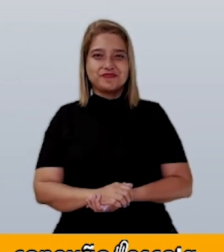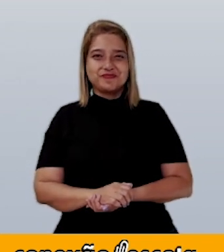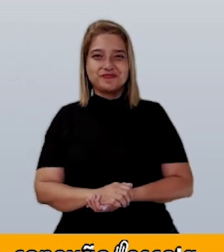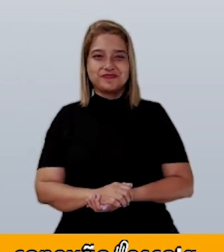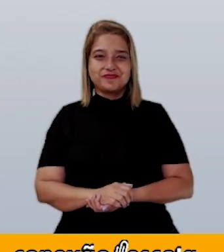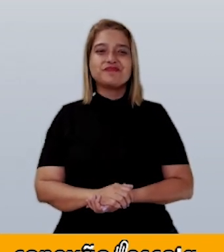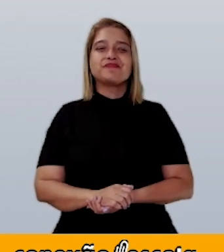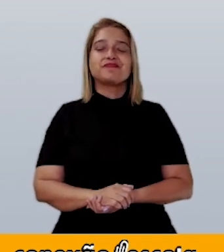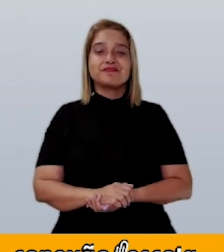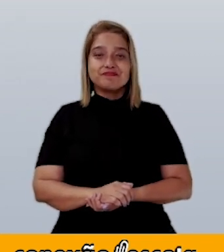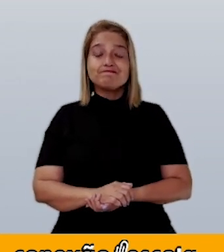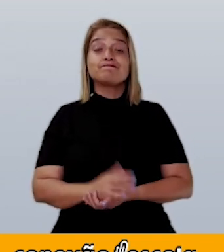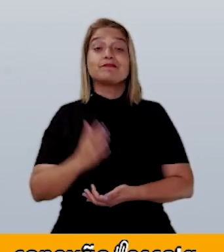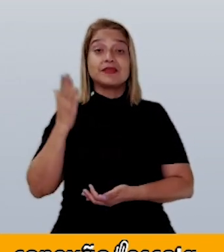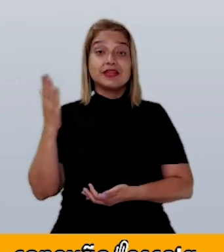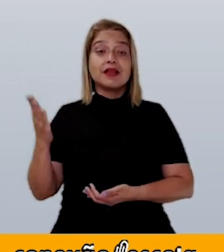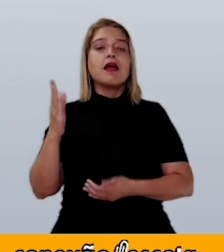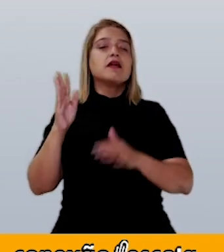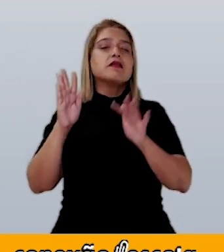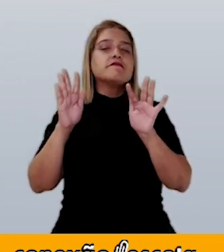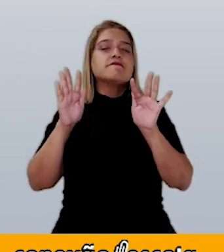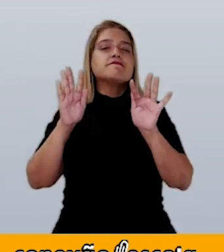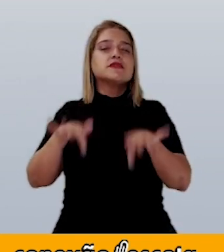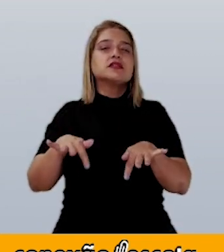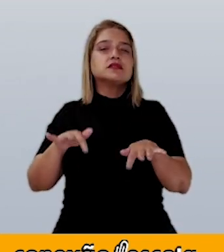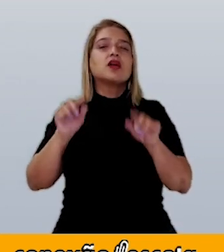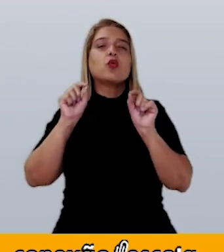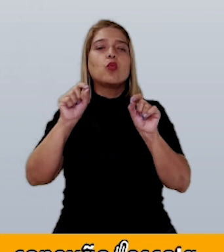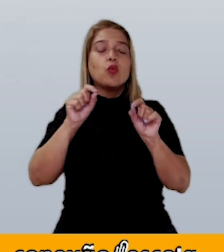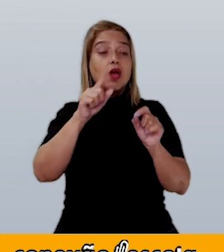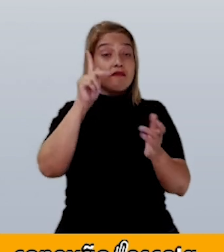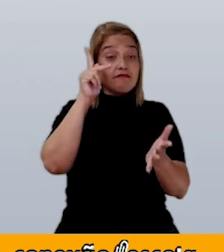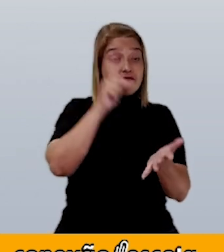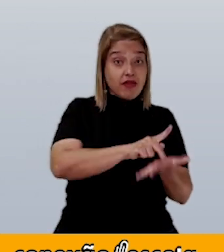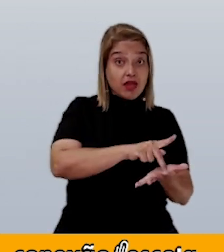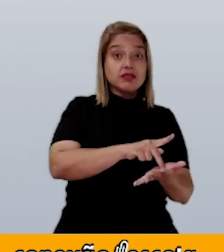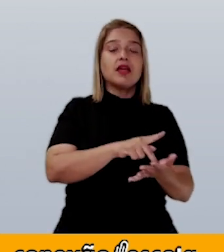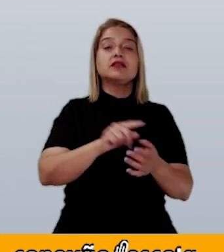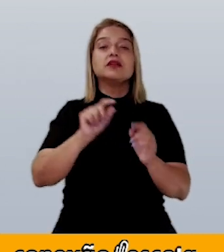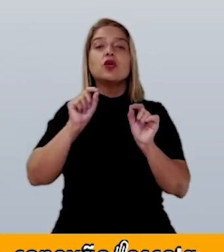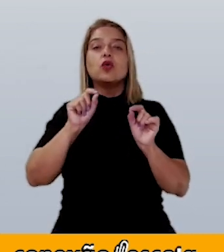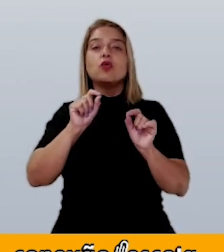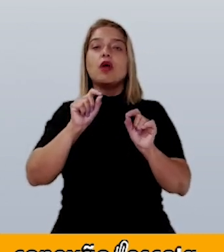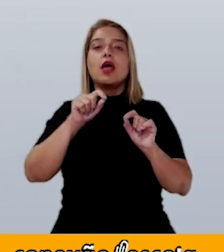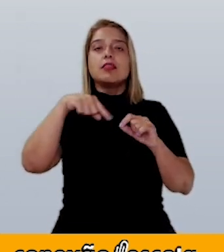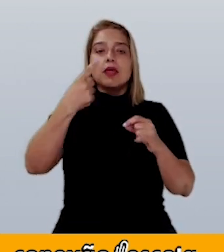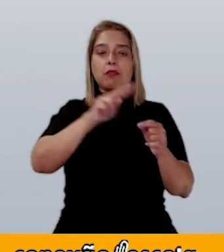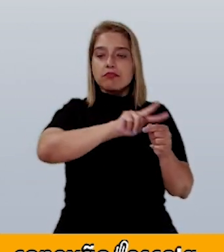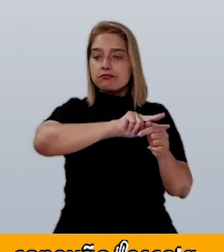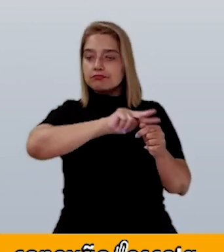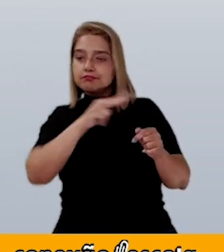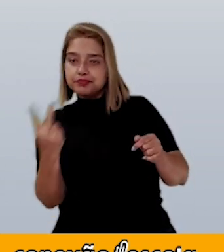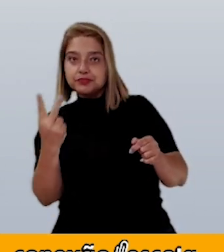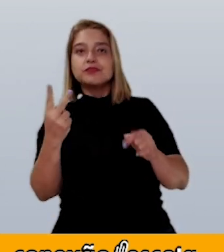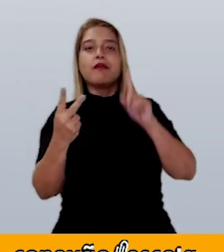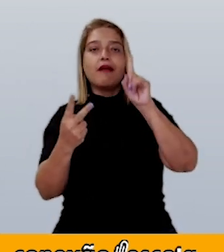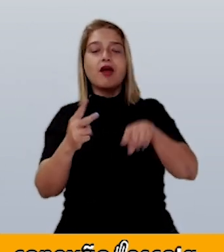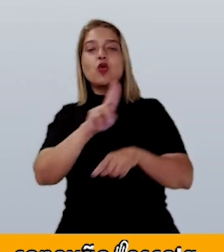A figura final e a figura original são chamadas de figuras